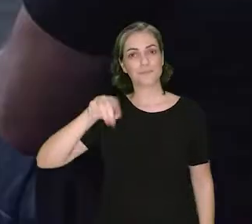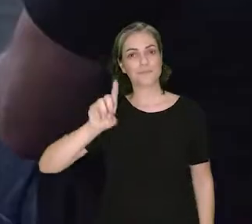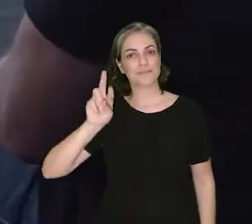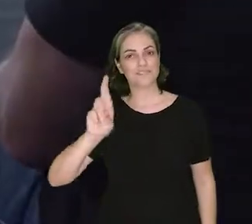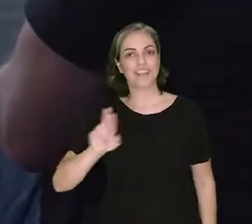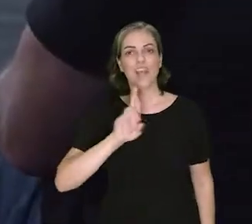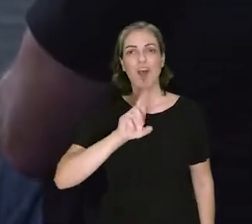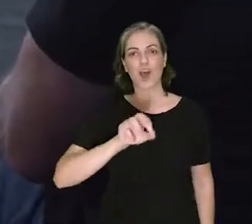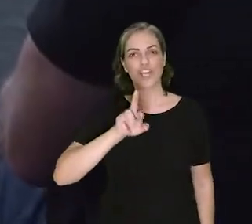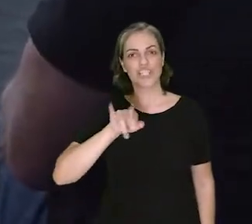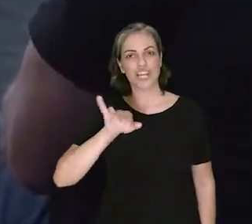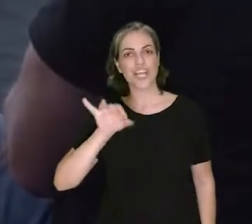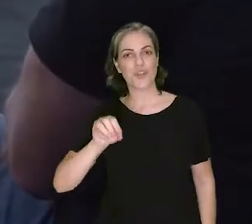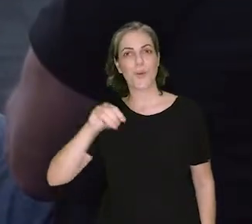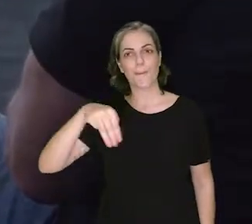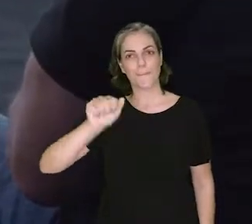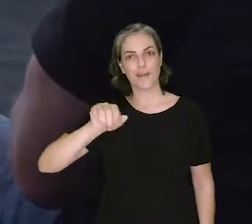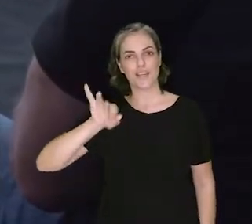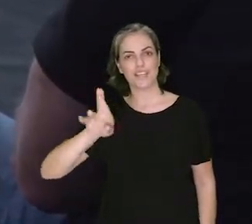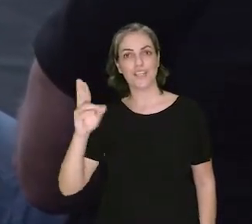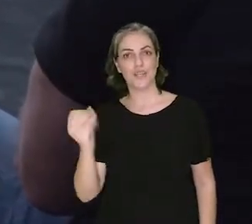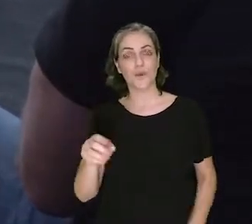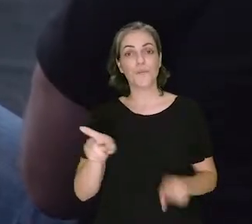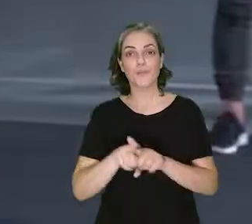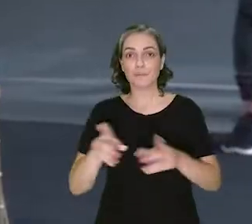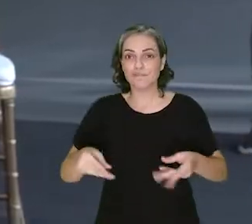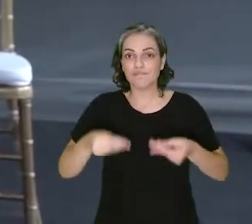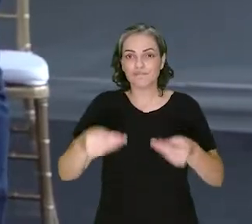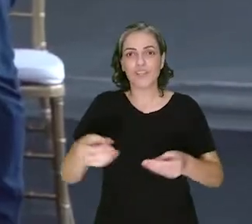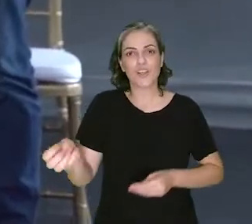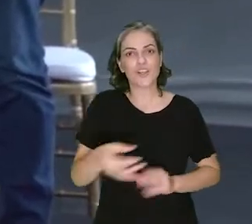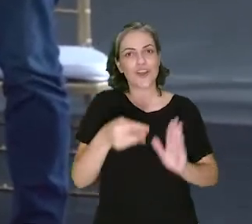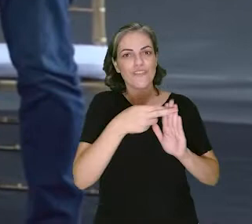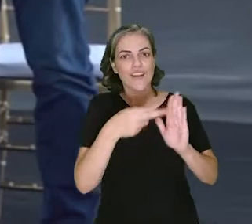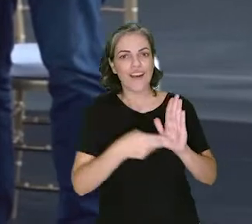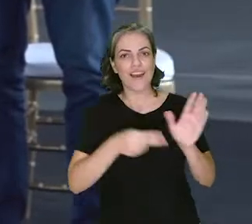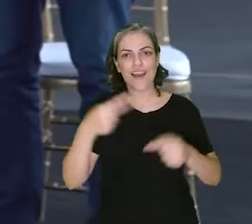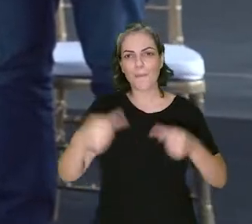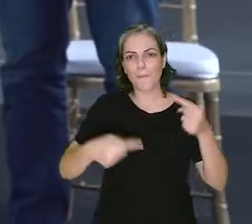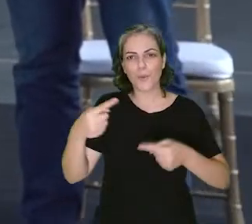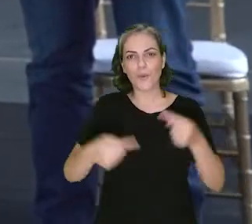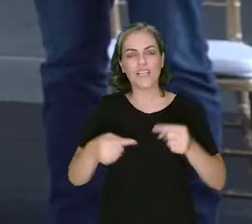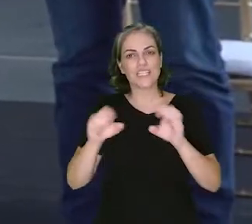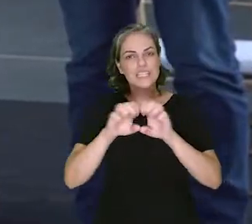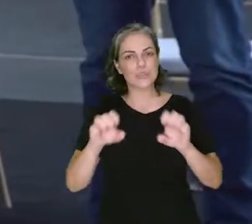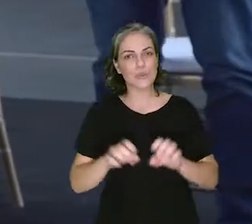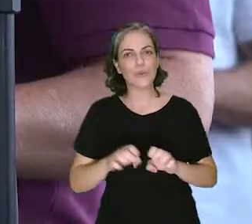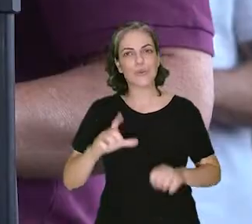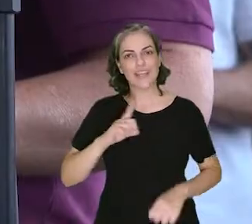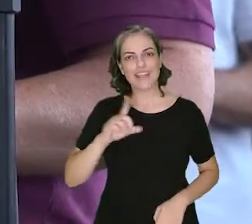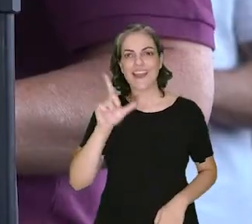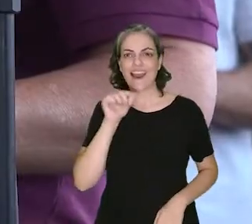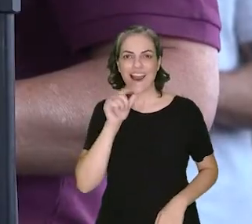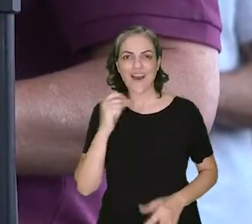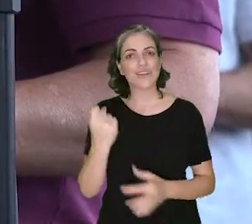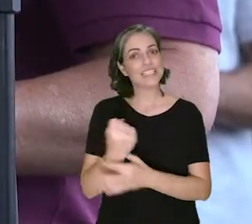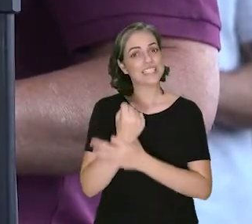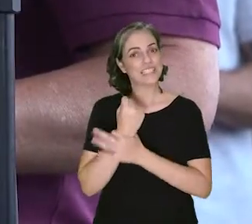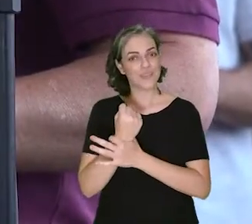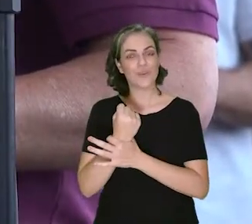Regional, Rogério Marinho, ainda apresentou o marco hídrico, que vai instituir uma nova política de infraestrutura hídrica,